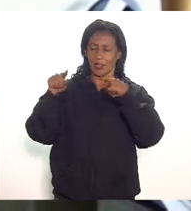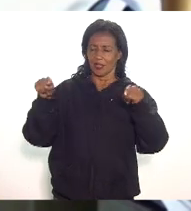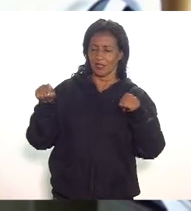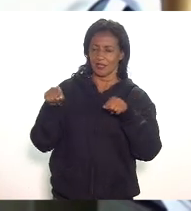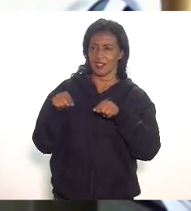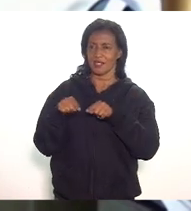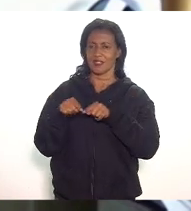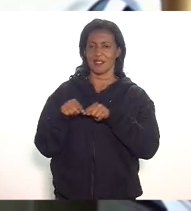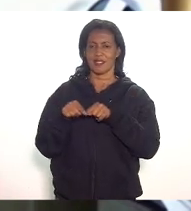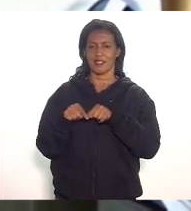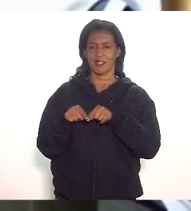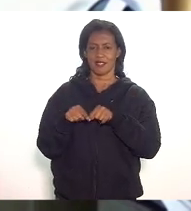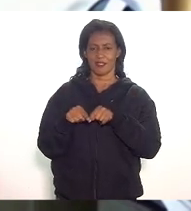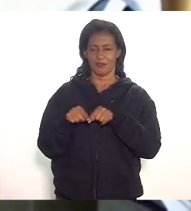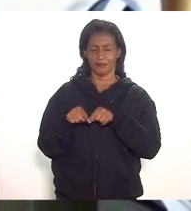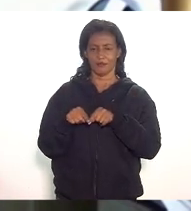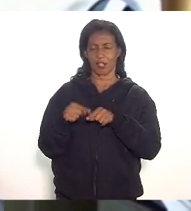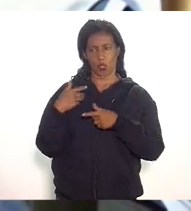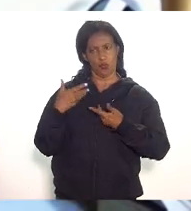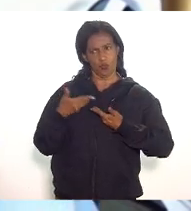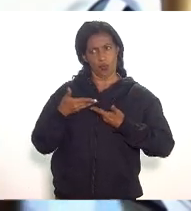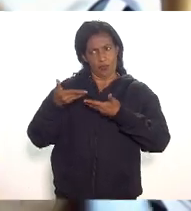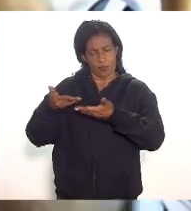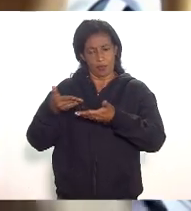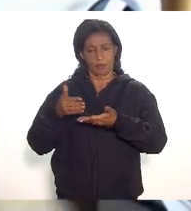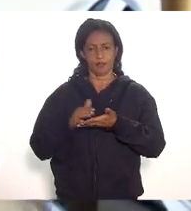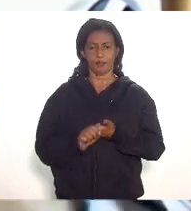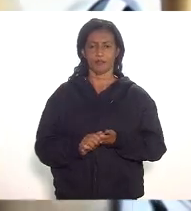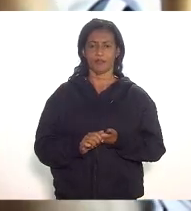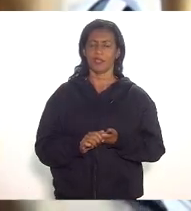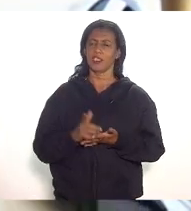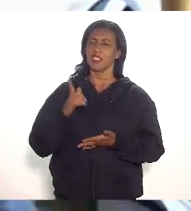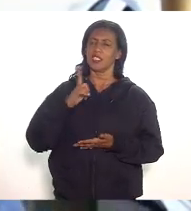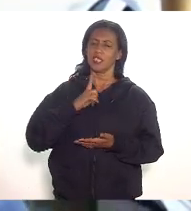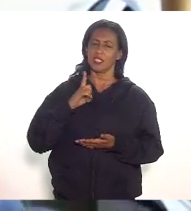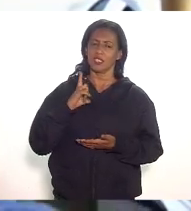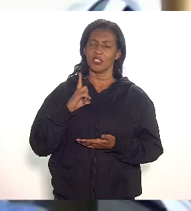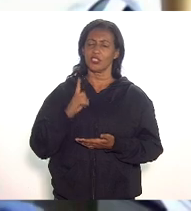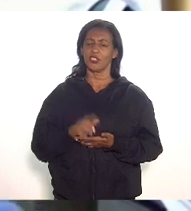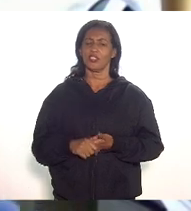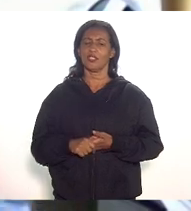que lá convidado para isso que tem lá um